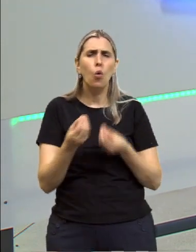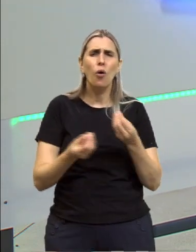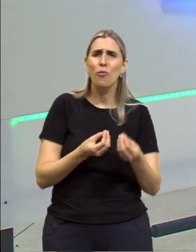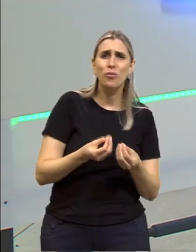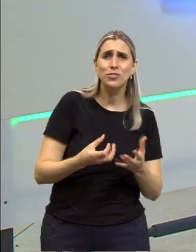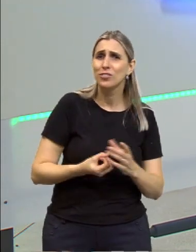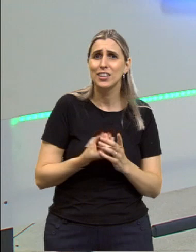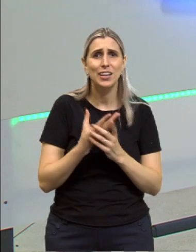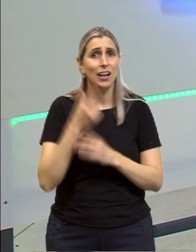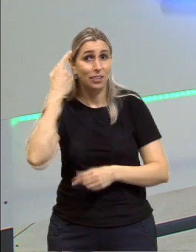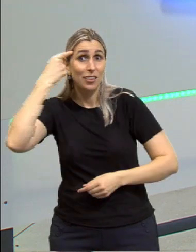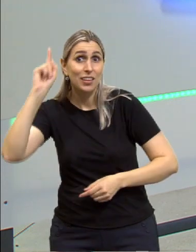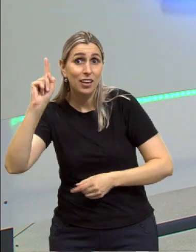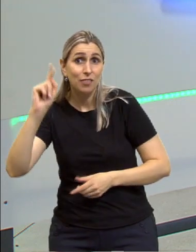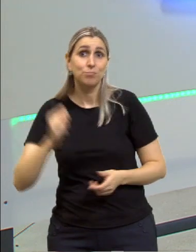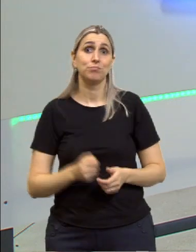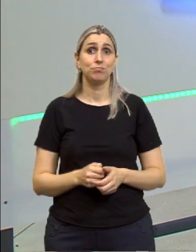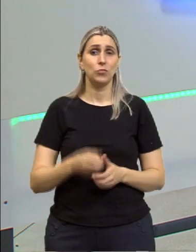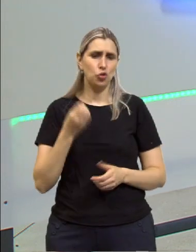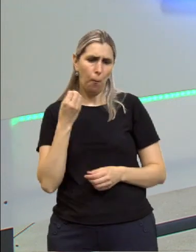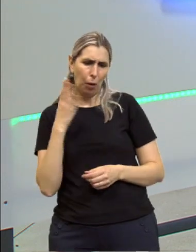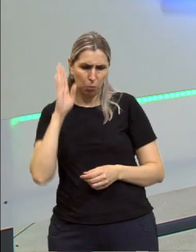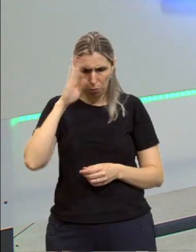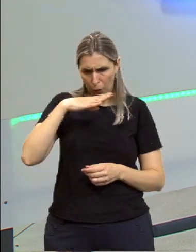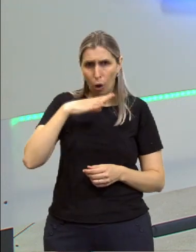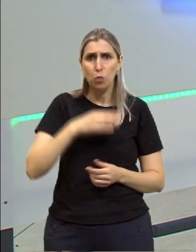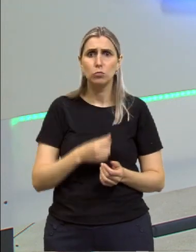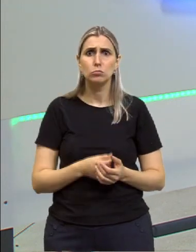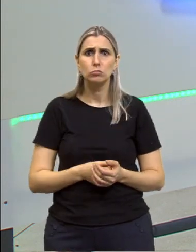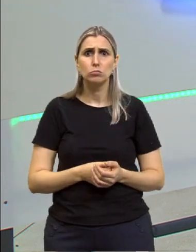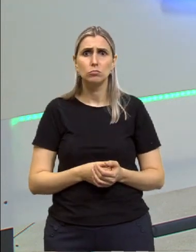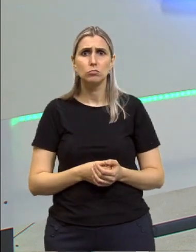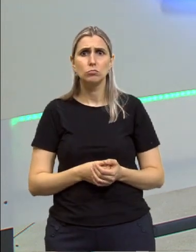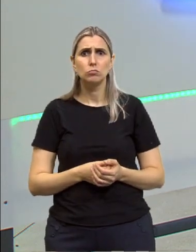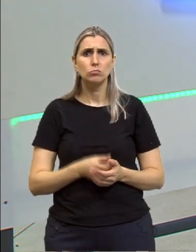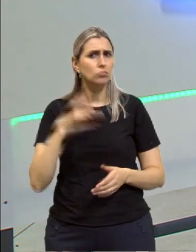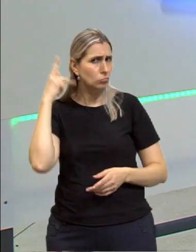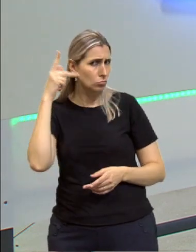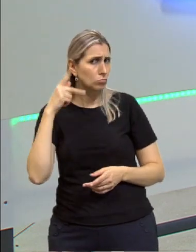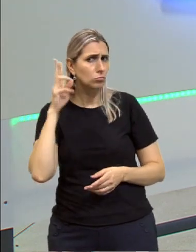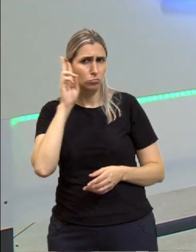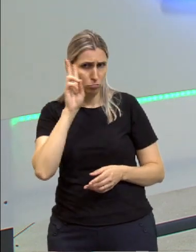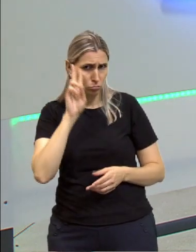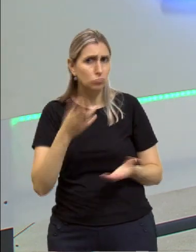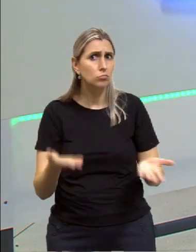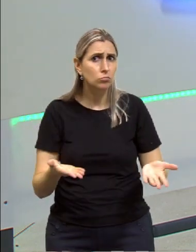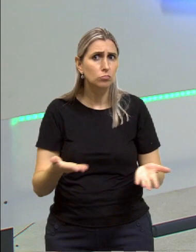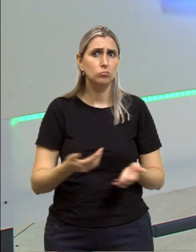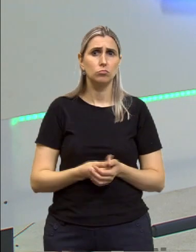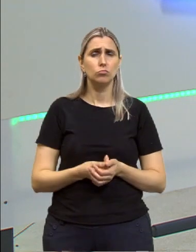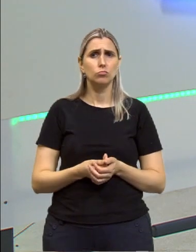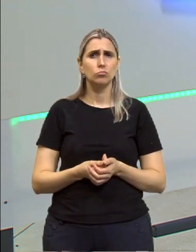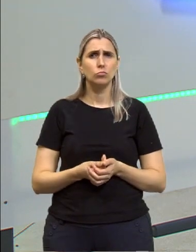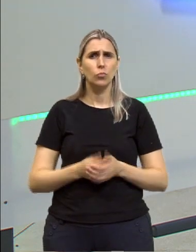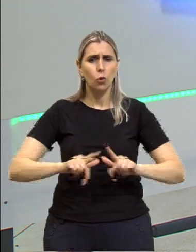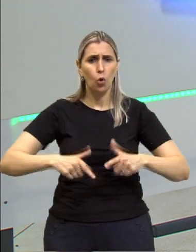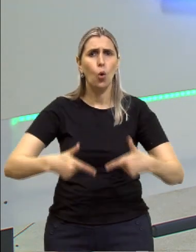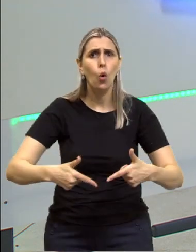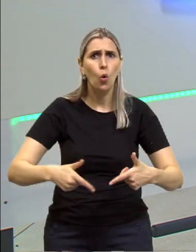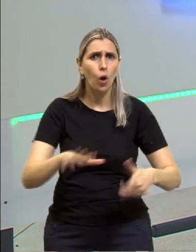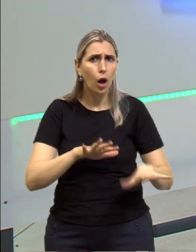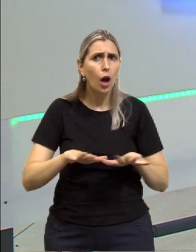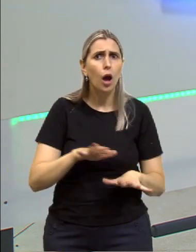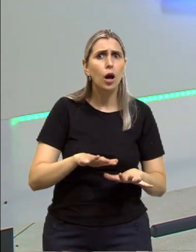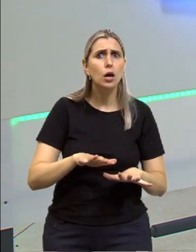De onde nascem essas ideias de bem e de mal? Lembra que nós estamos falando política, tá? E agora nós vamos pôr em ação essa